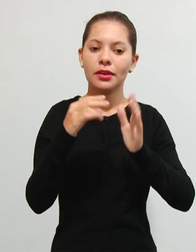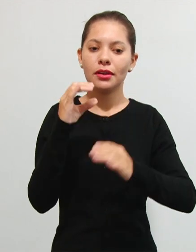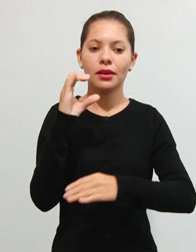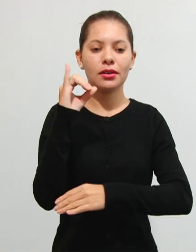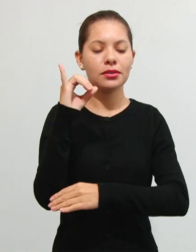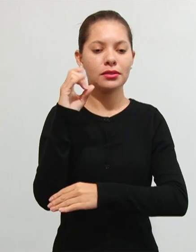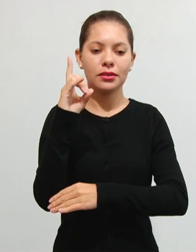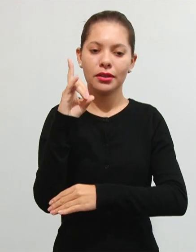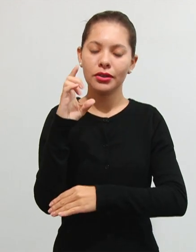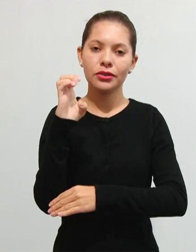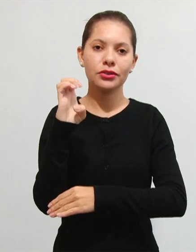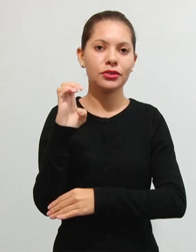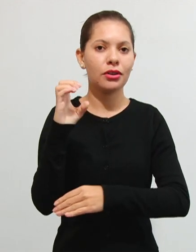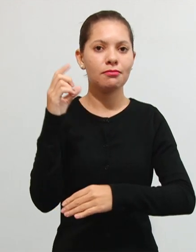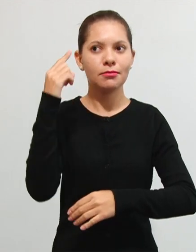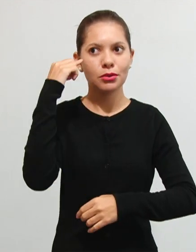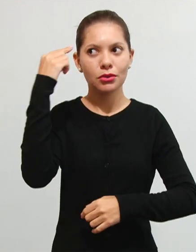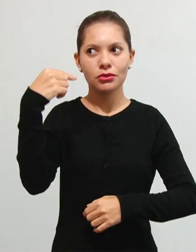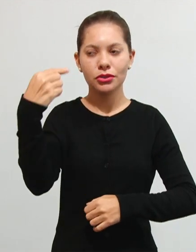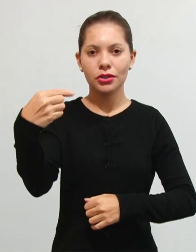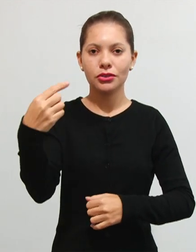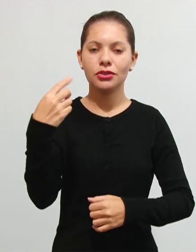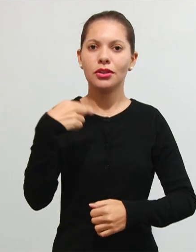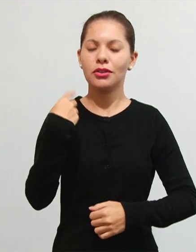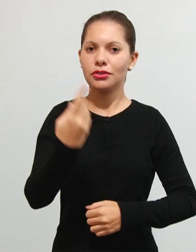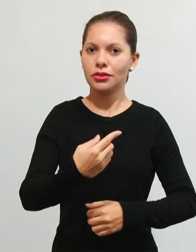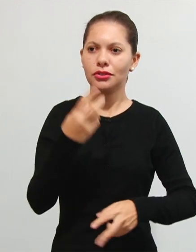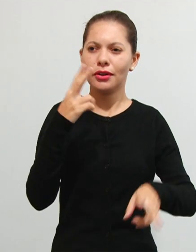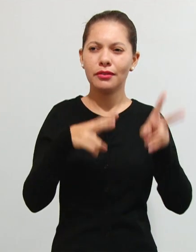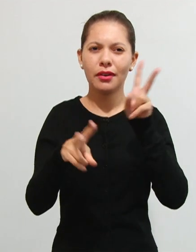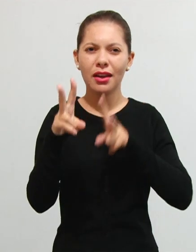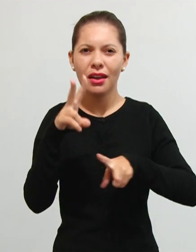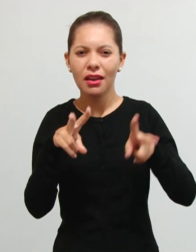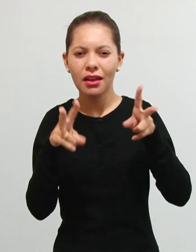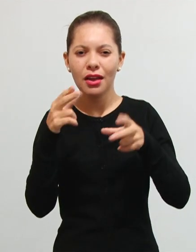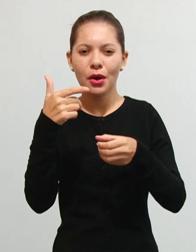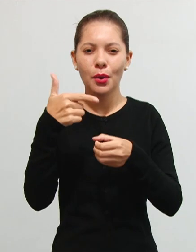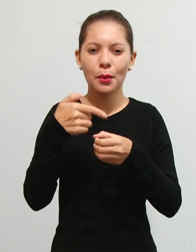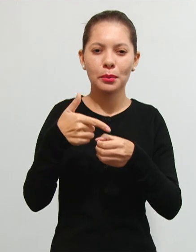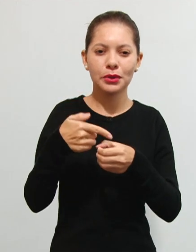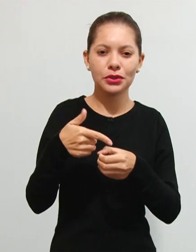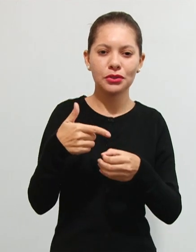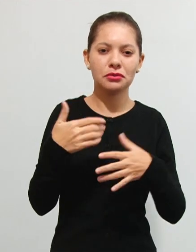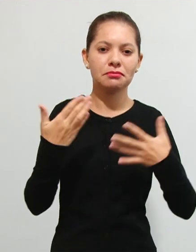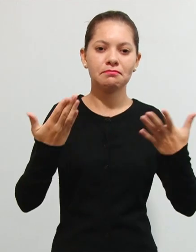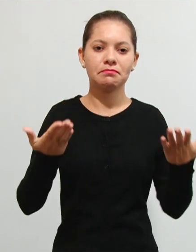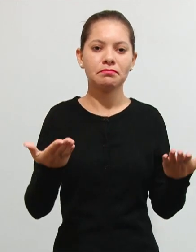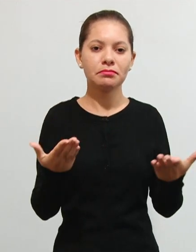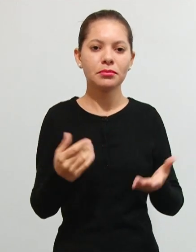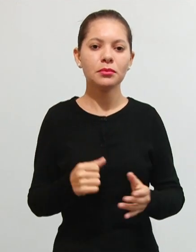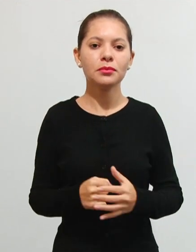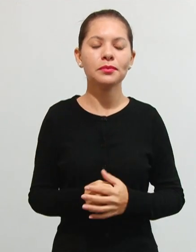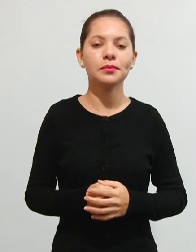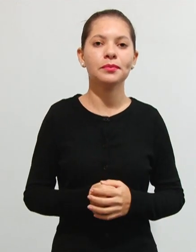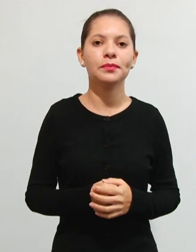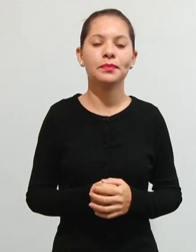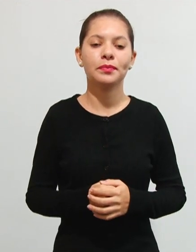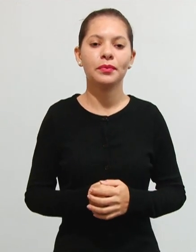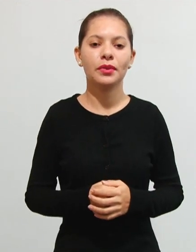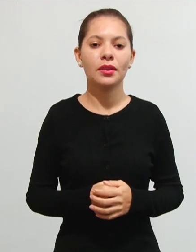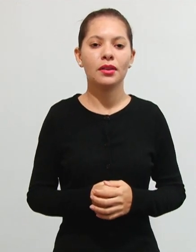no nosso dia a dia a a pessoal falando em CID combustível e aí com essa